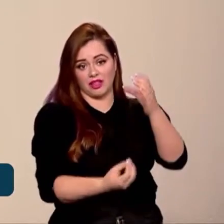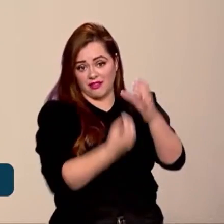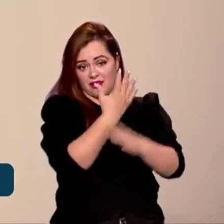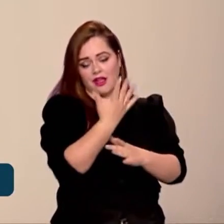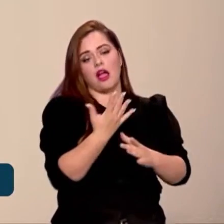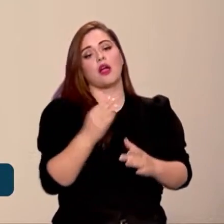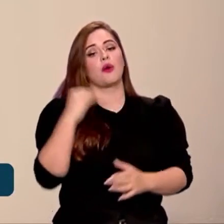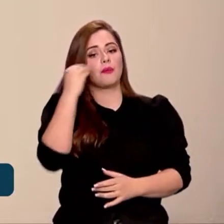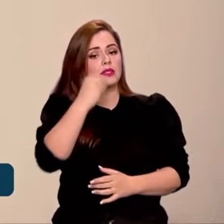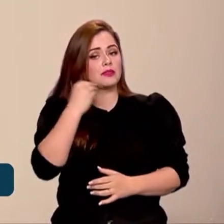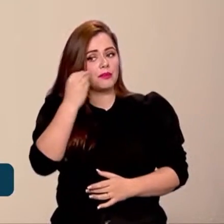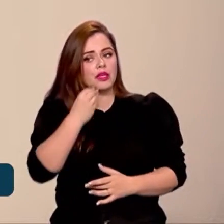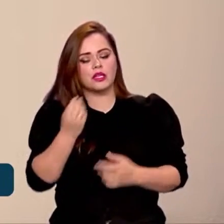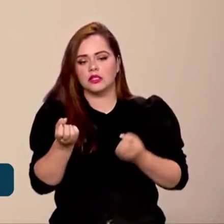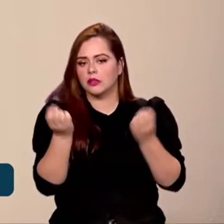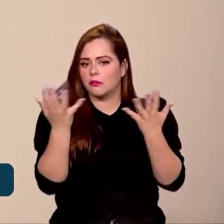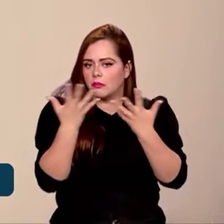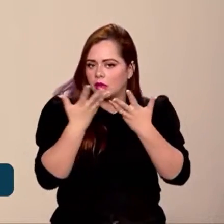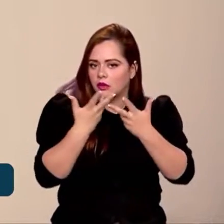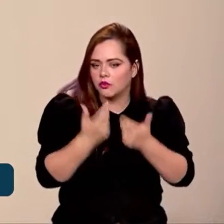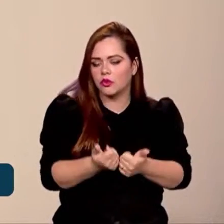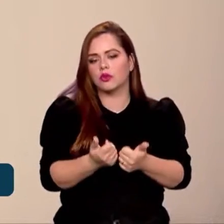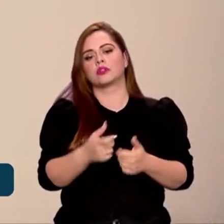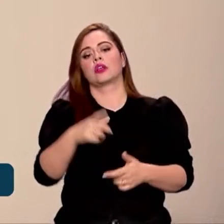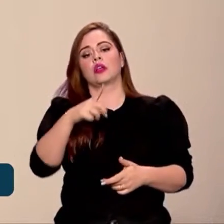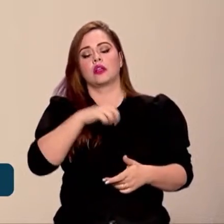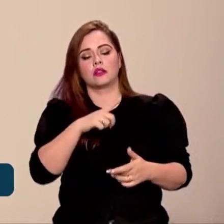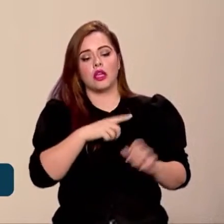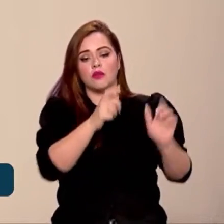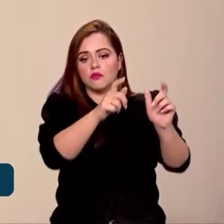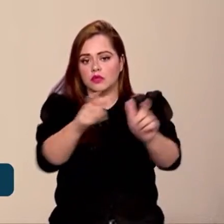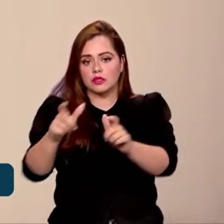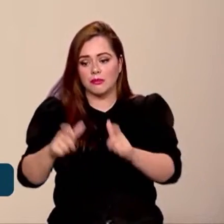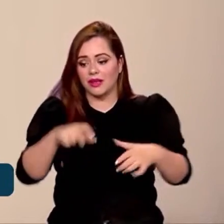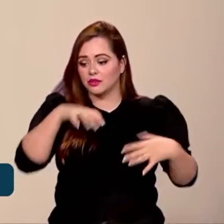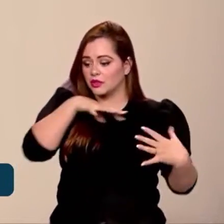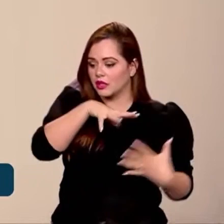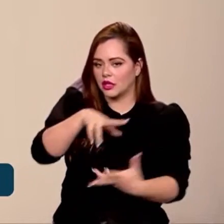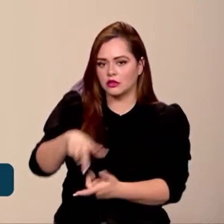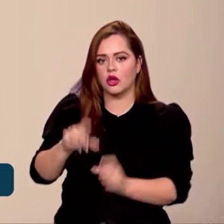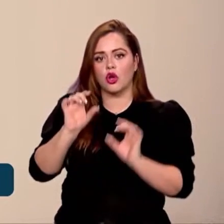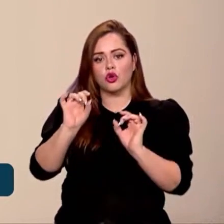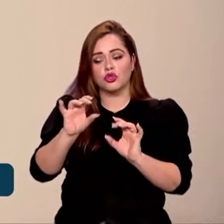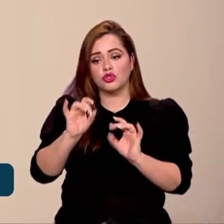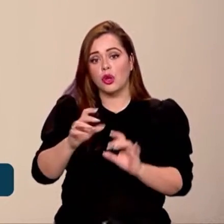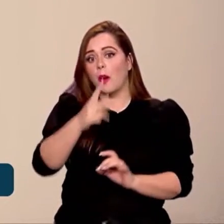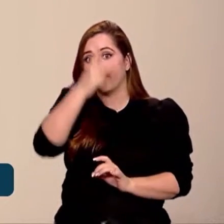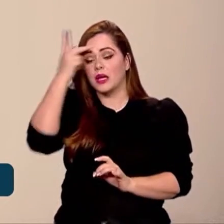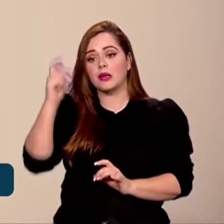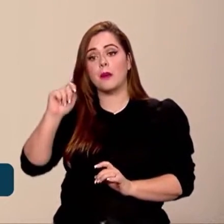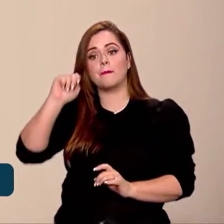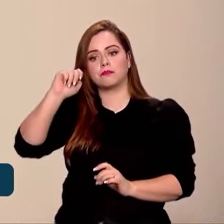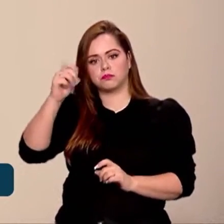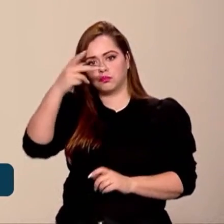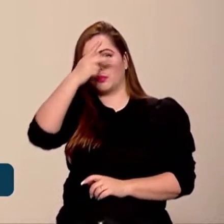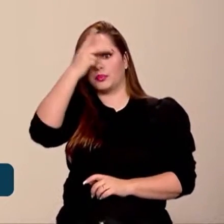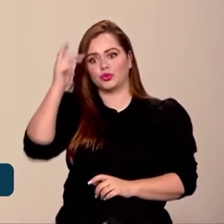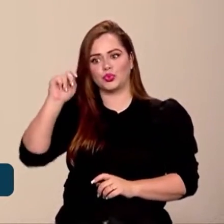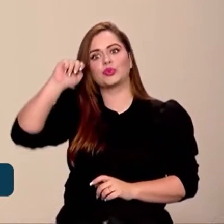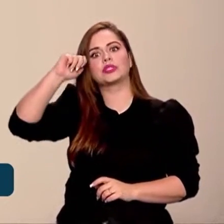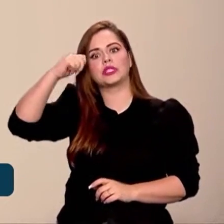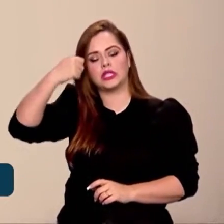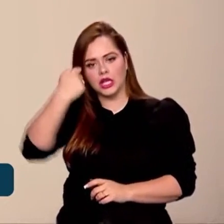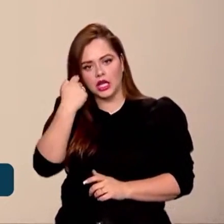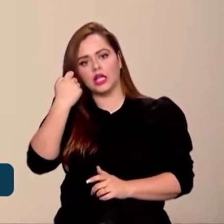O resgate daquele espaço, a gente quer pensar um edital internacional, só para arquitetos negros e negras. E se for